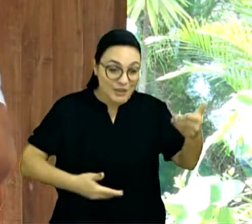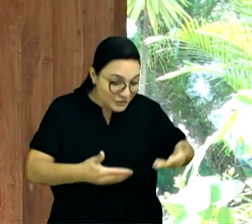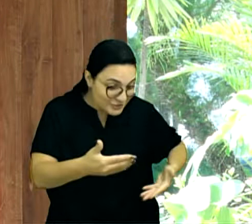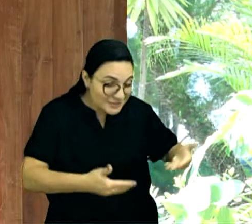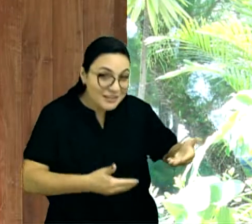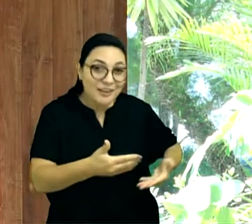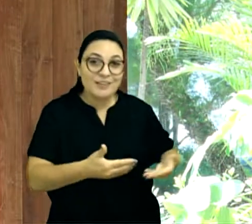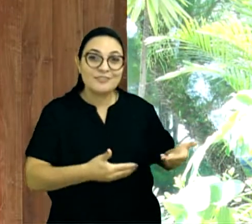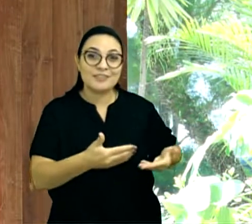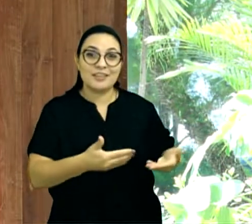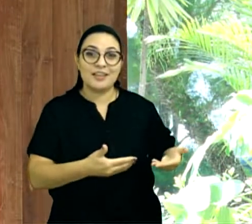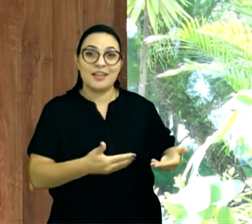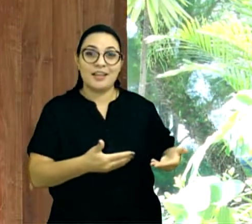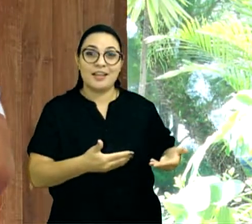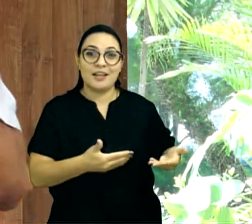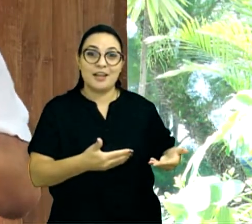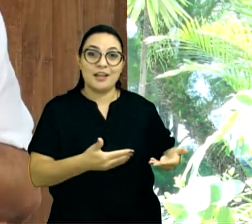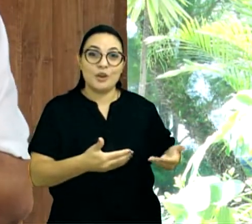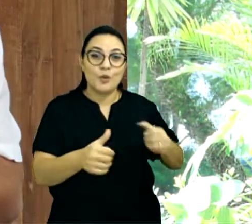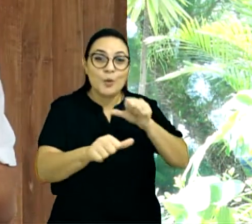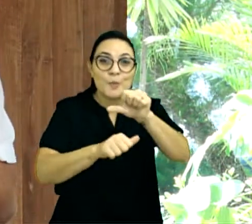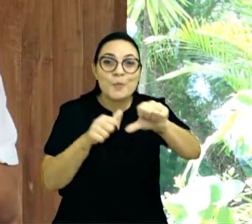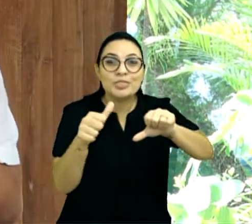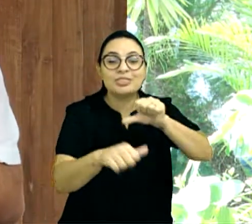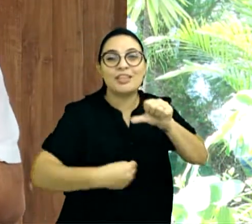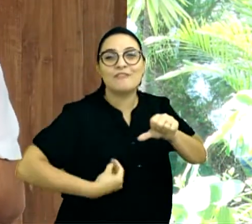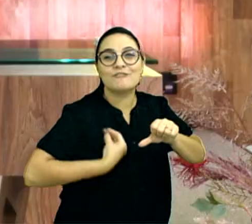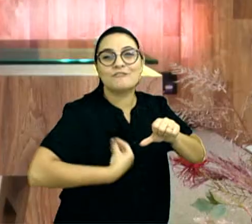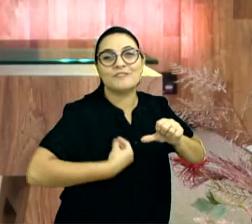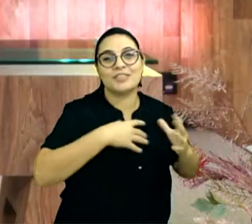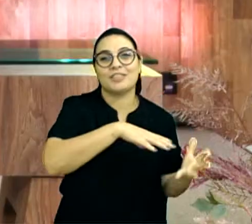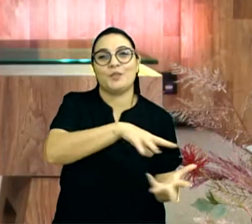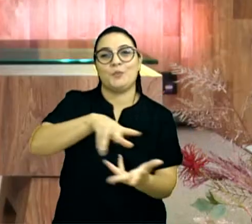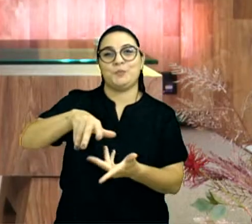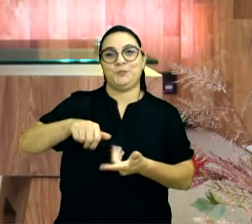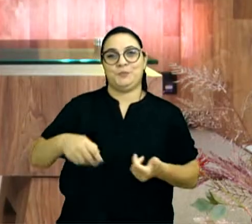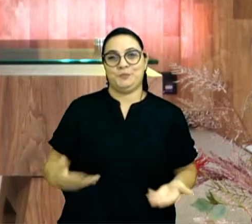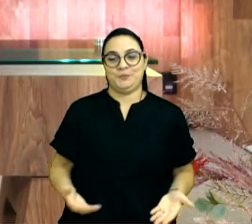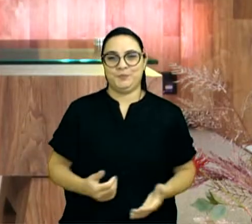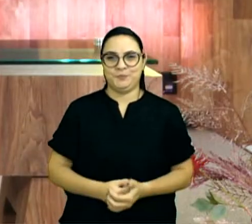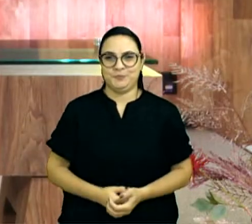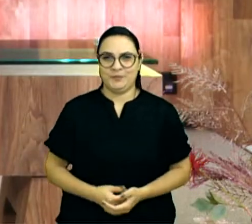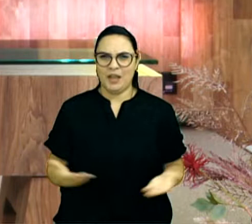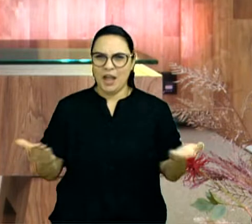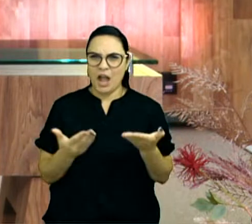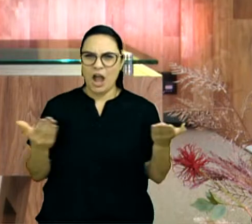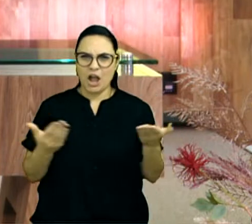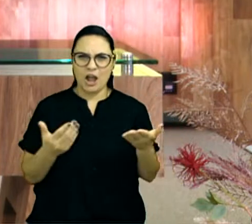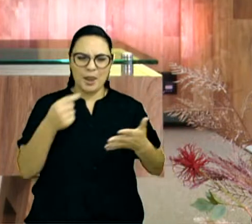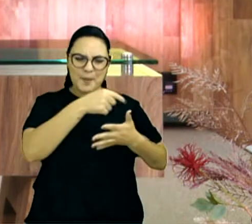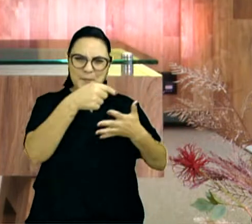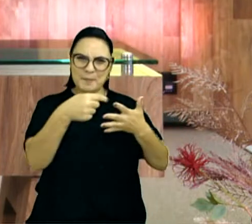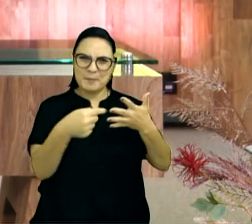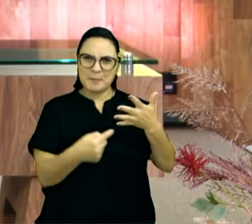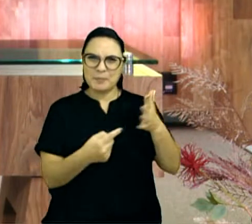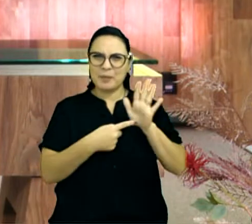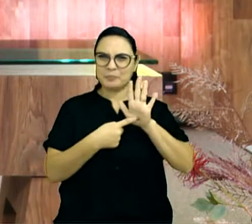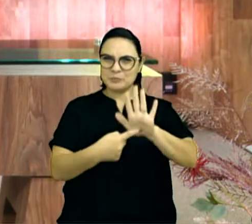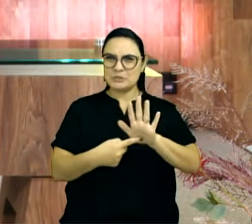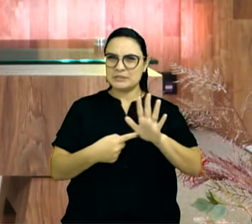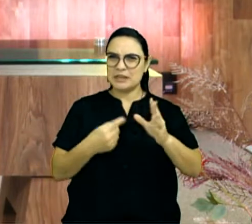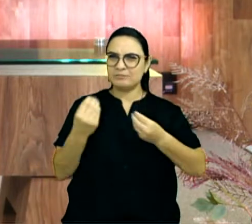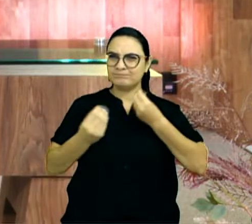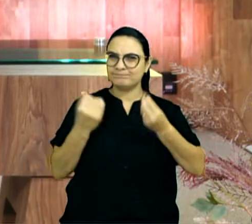da humanidade, ele deu o exemplo. E vamos ver, alguns pontos importantes, eu queria encerrar, com esses pontos,